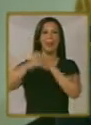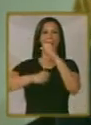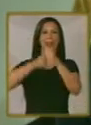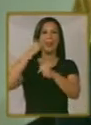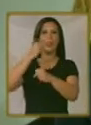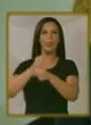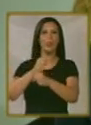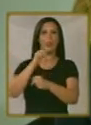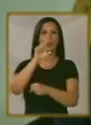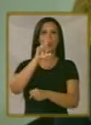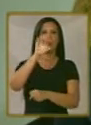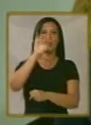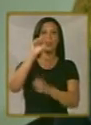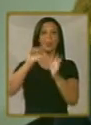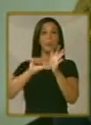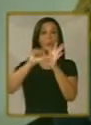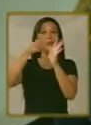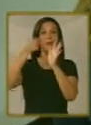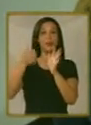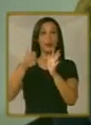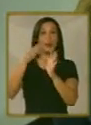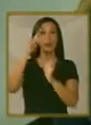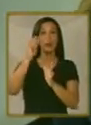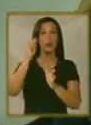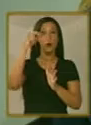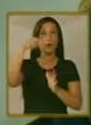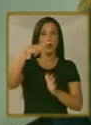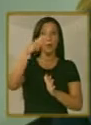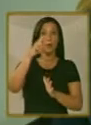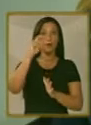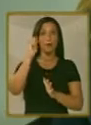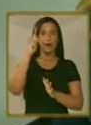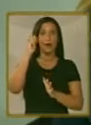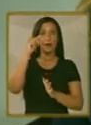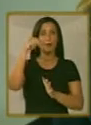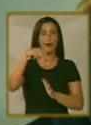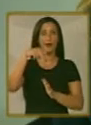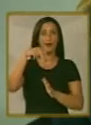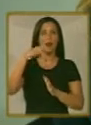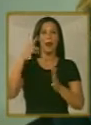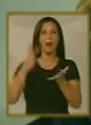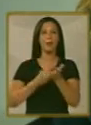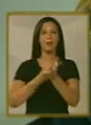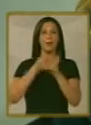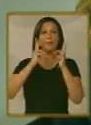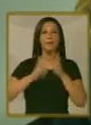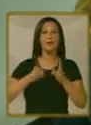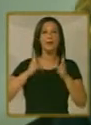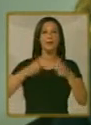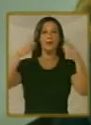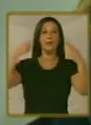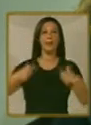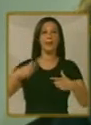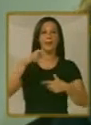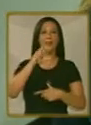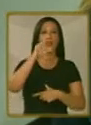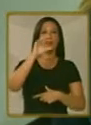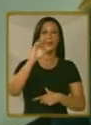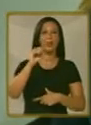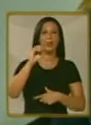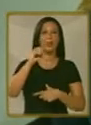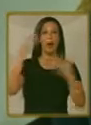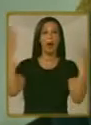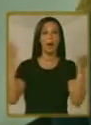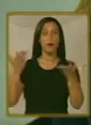no Rio de Janeiro. Pela primeira vez, o PAN e o Parapan Americanos acontecem na mesma cidade. Quem vai nos